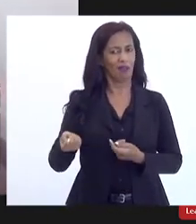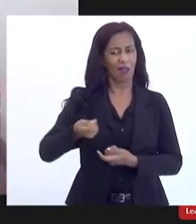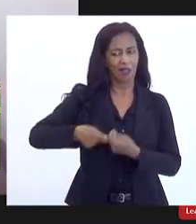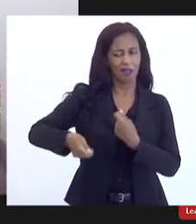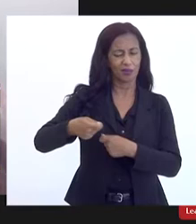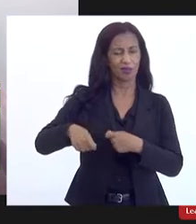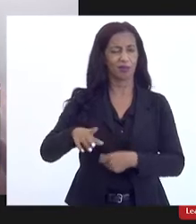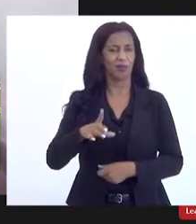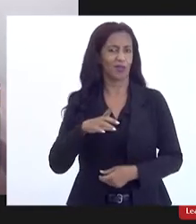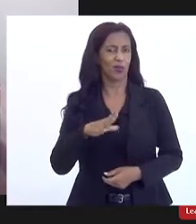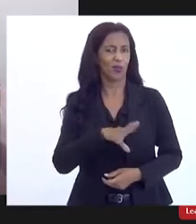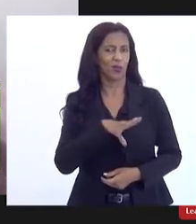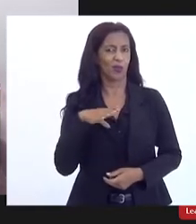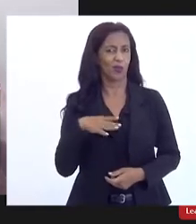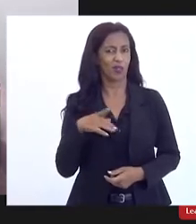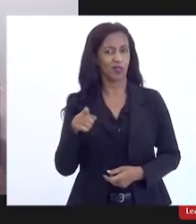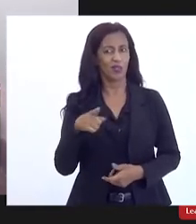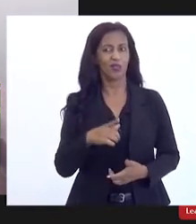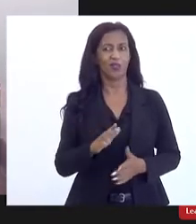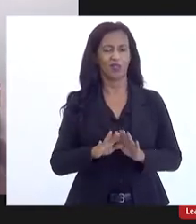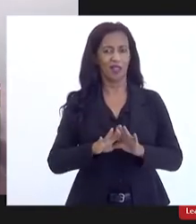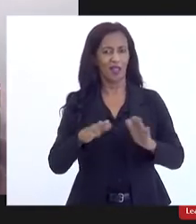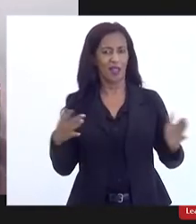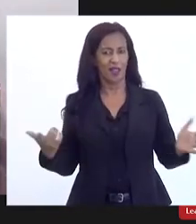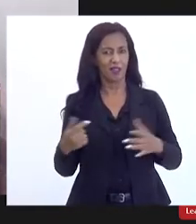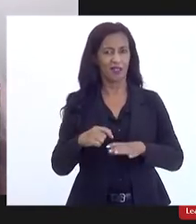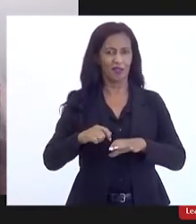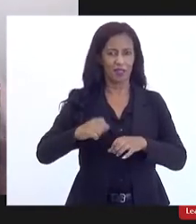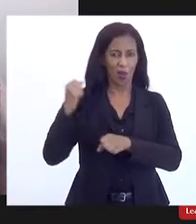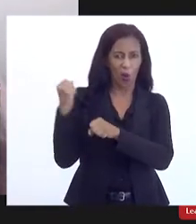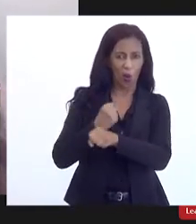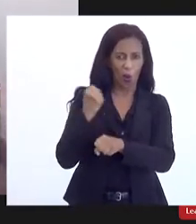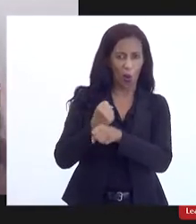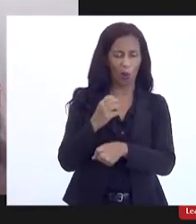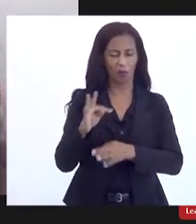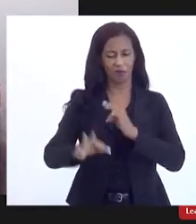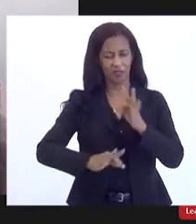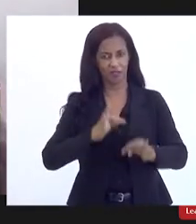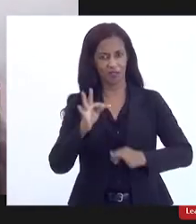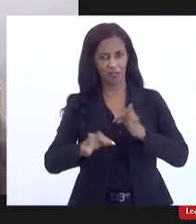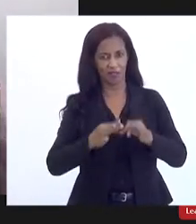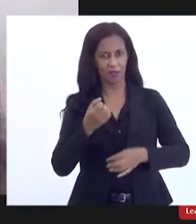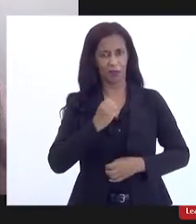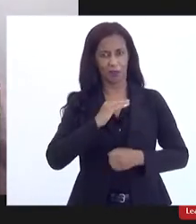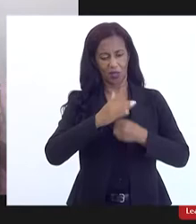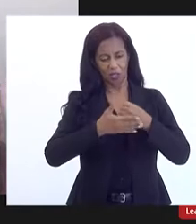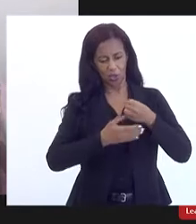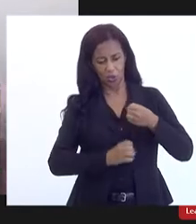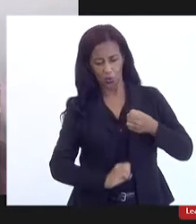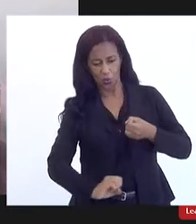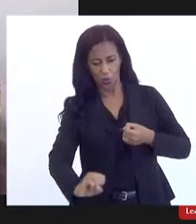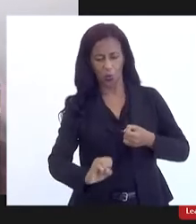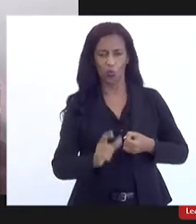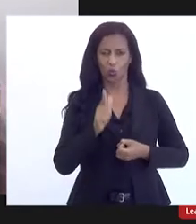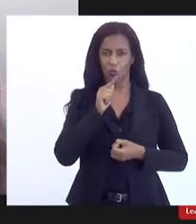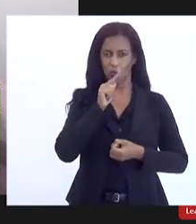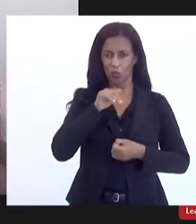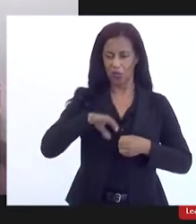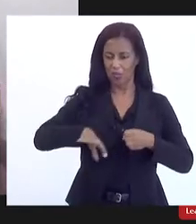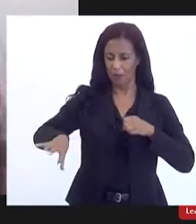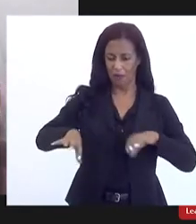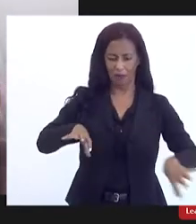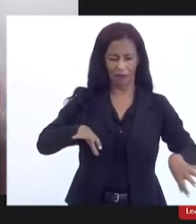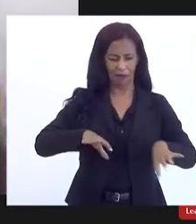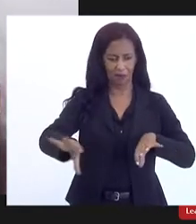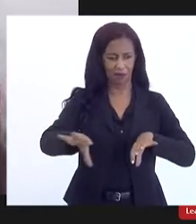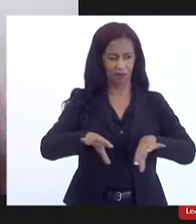para encarar porque você abrir uma cidade esburacar ela para fazer tratamento para botar rede de esgoto botar rede de água rede separadora e